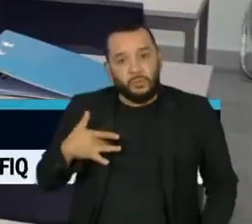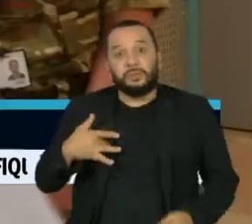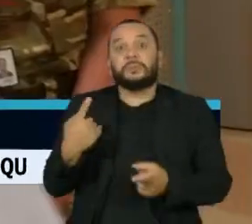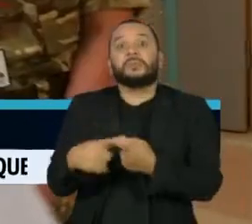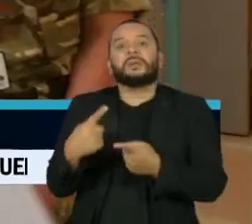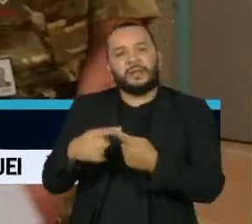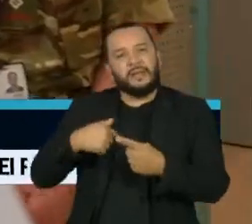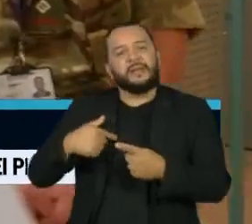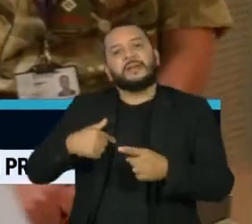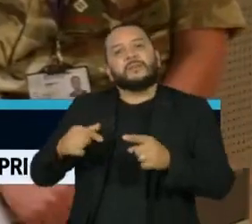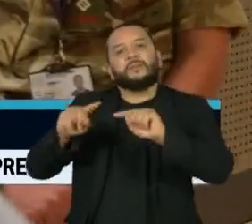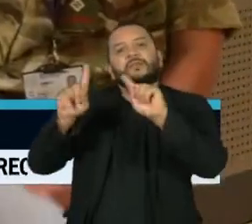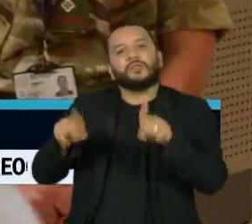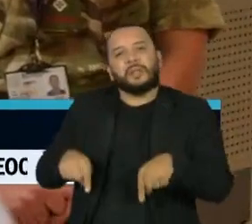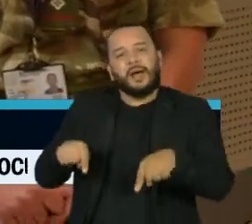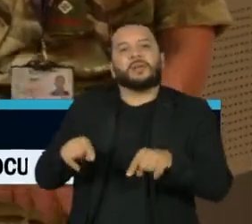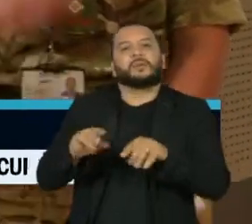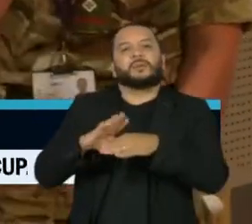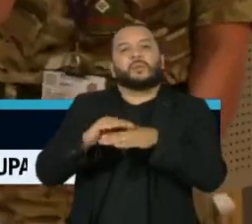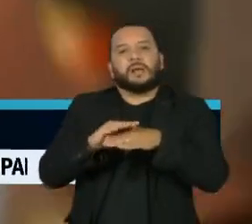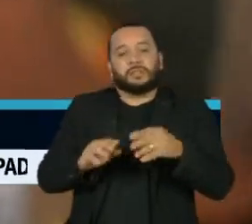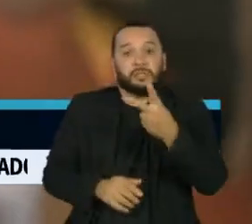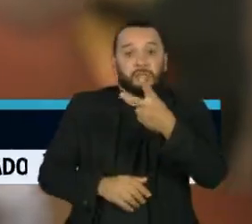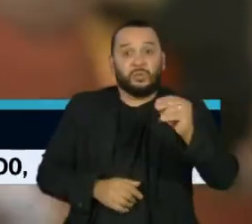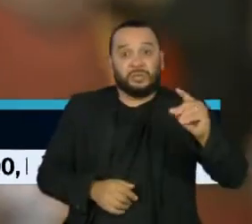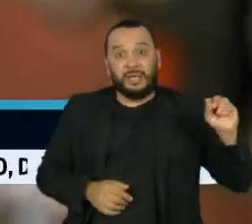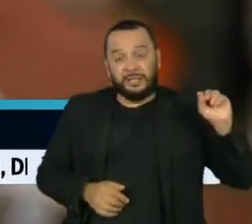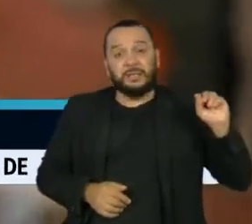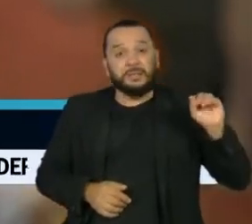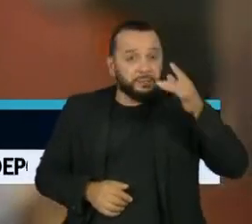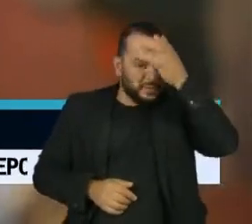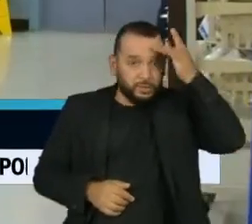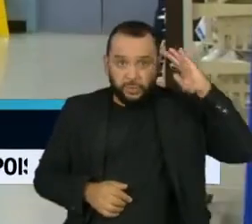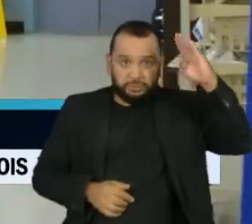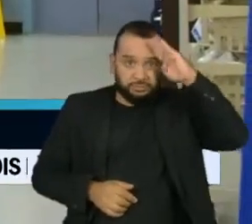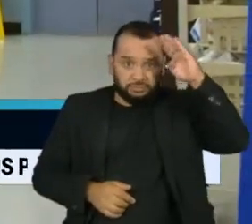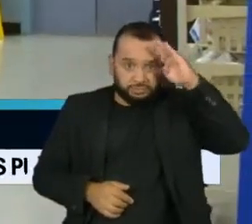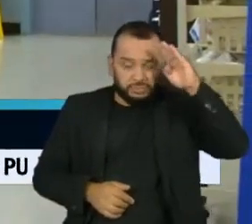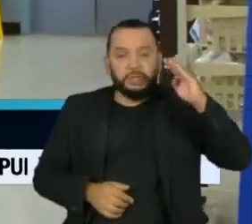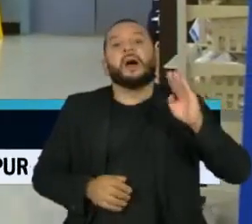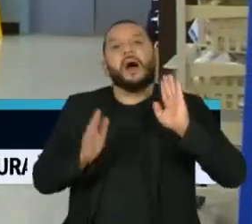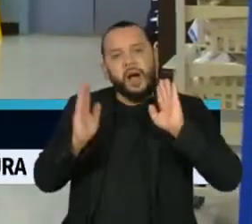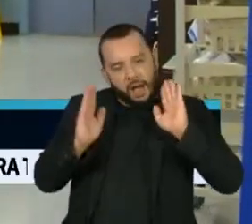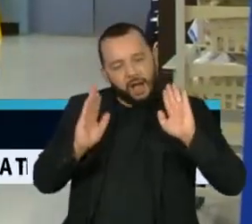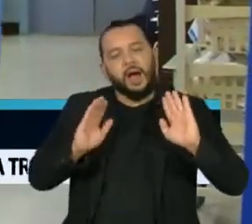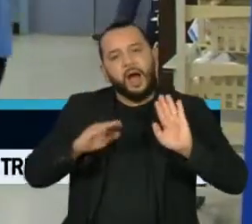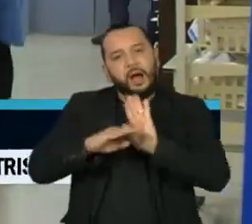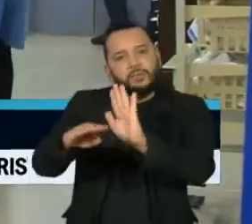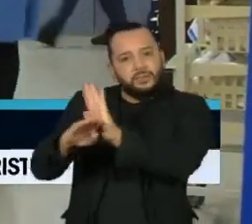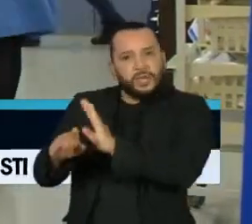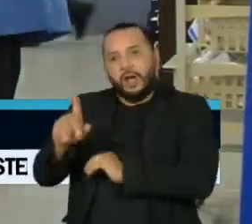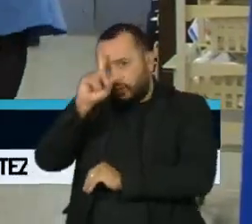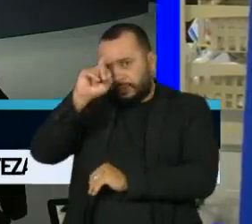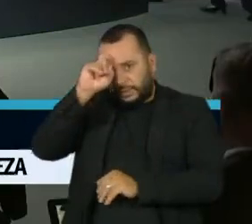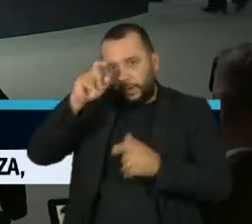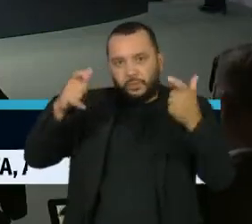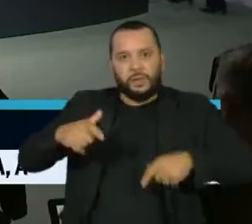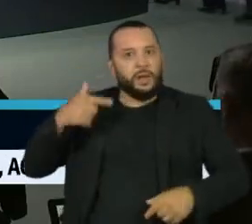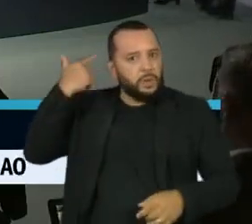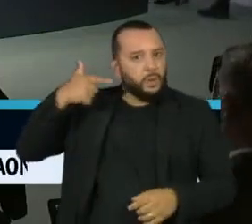doentes. E 200 militares foram destacados para completar as equipes de atendimento dos hospitais de Londres.